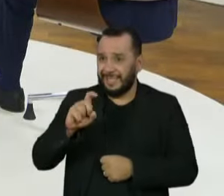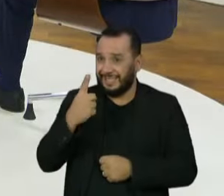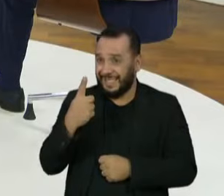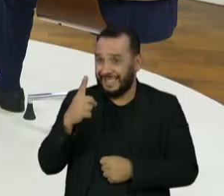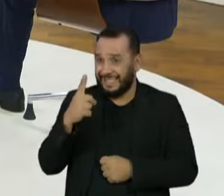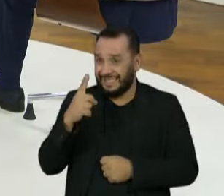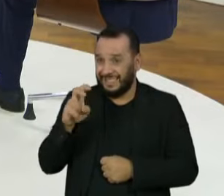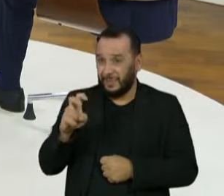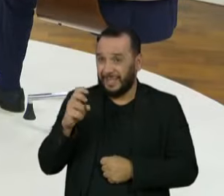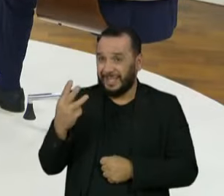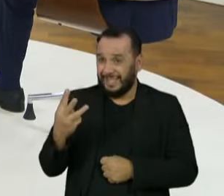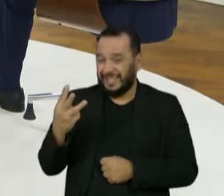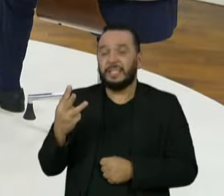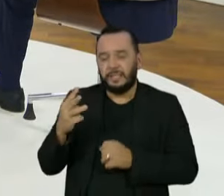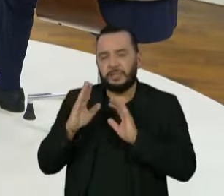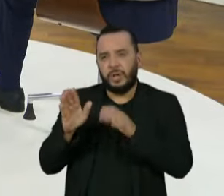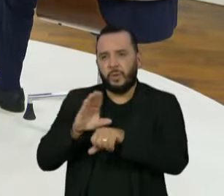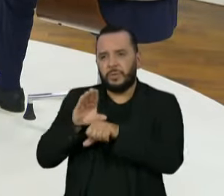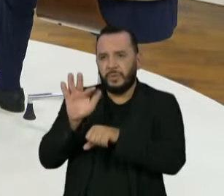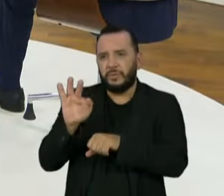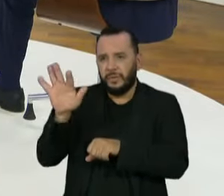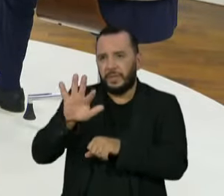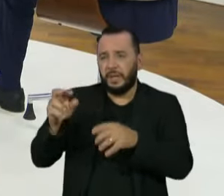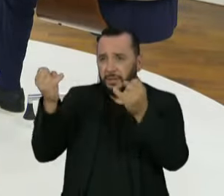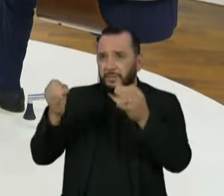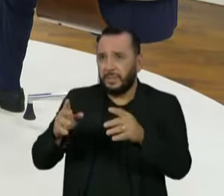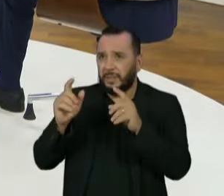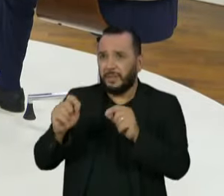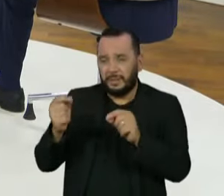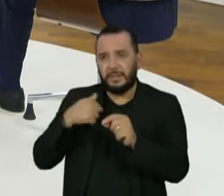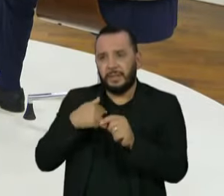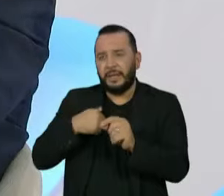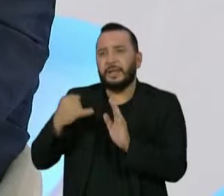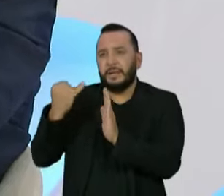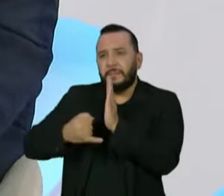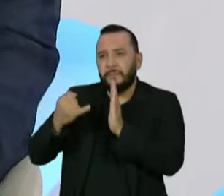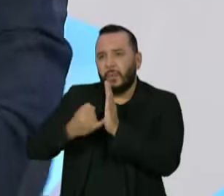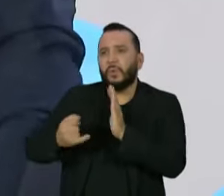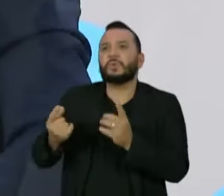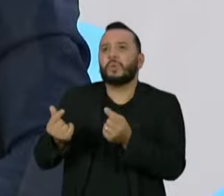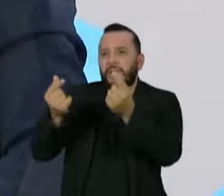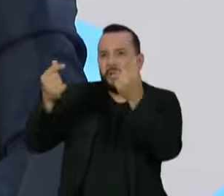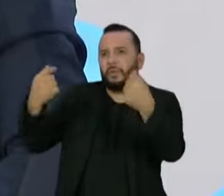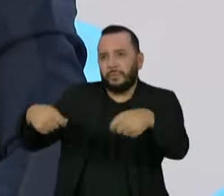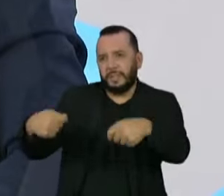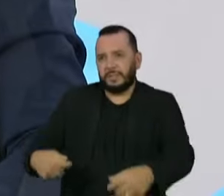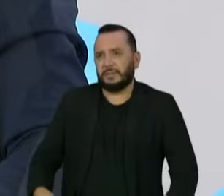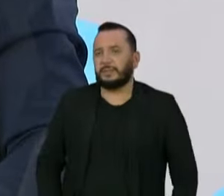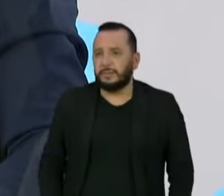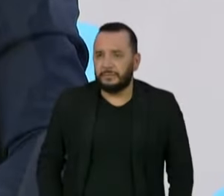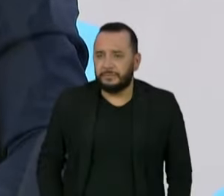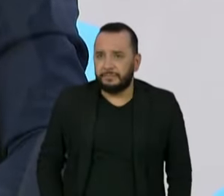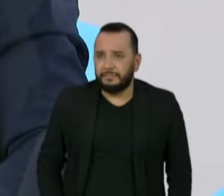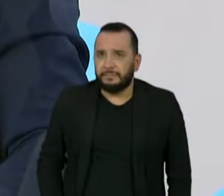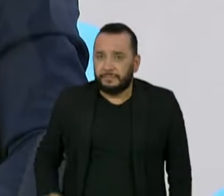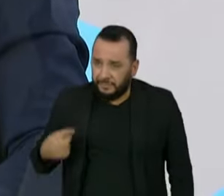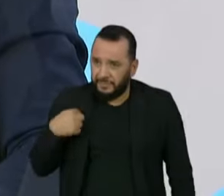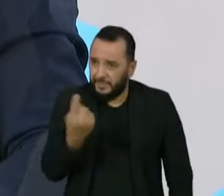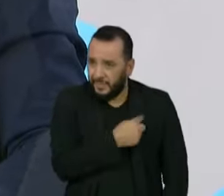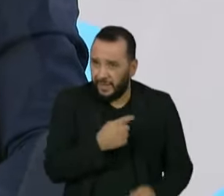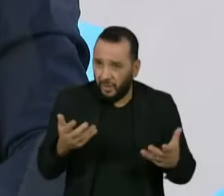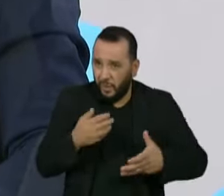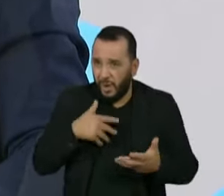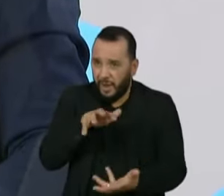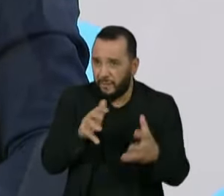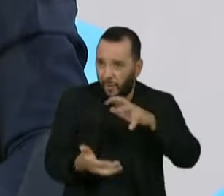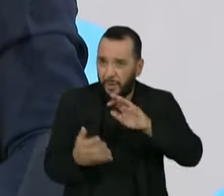Constituição Federal que diz que a União tem que instituir imposto sobre grandes fortunas. E se nós fizermos agora uma reforma tributária